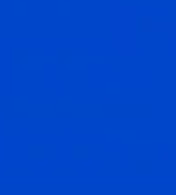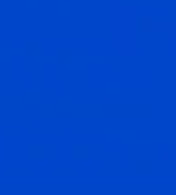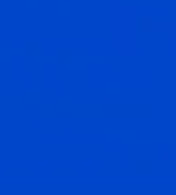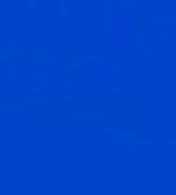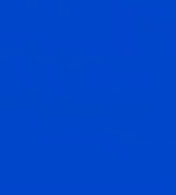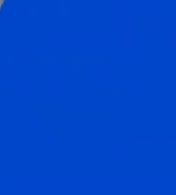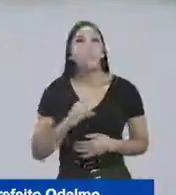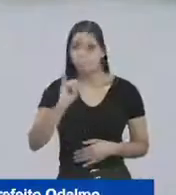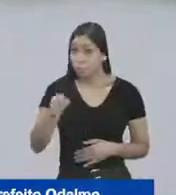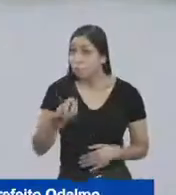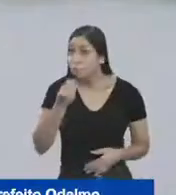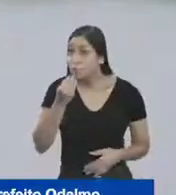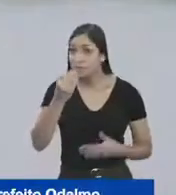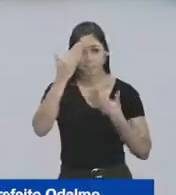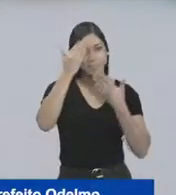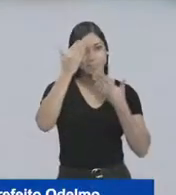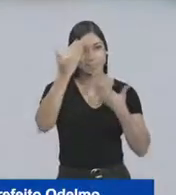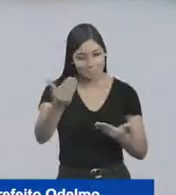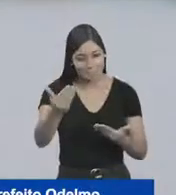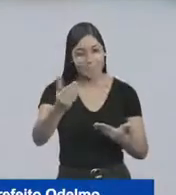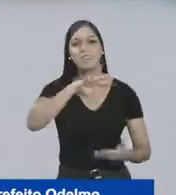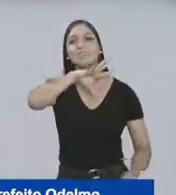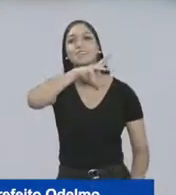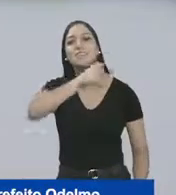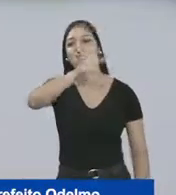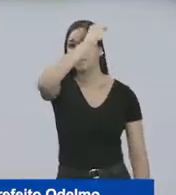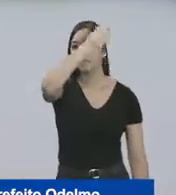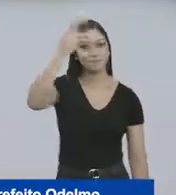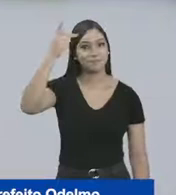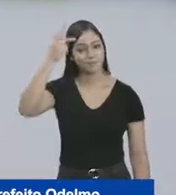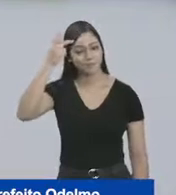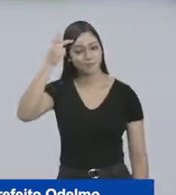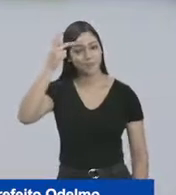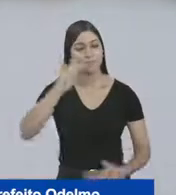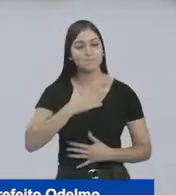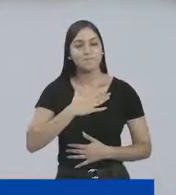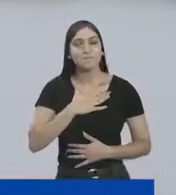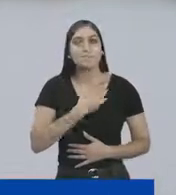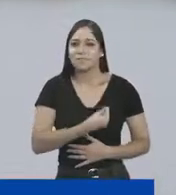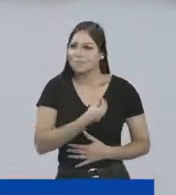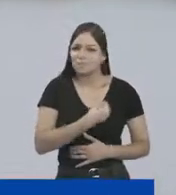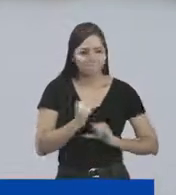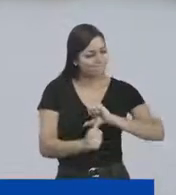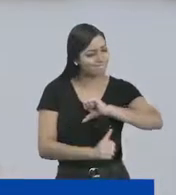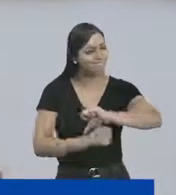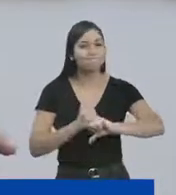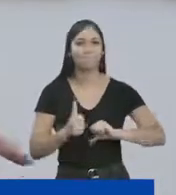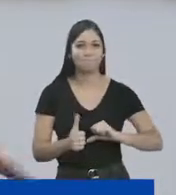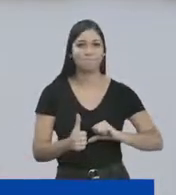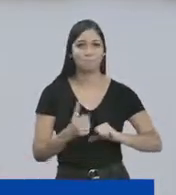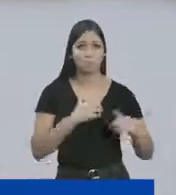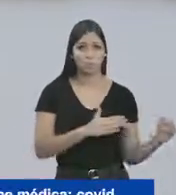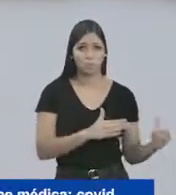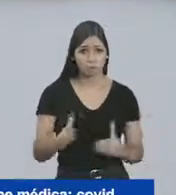de leitos. Eu quero aproveitar a oportunidade para agradecer ao nosso prefeito Odelmo pela minha vida